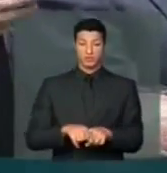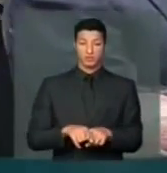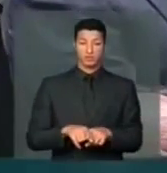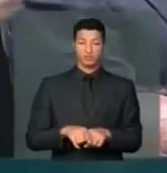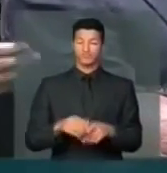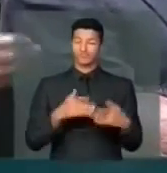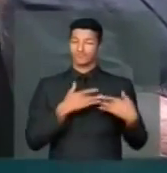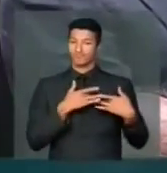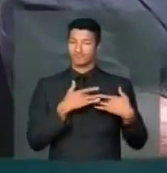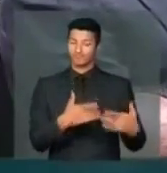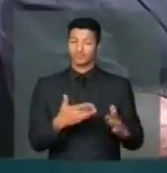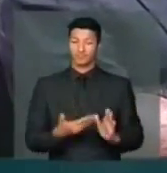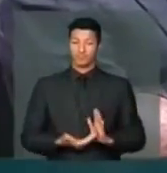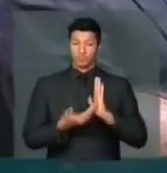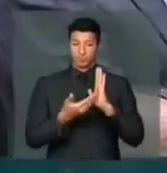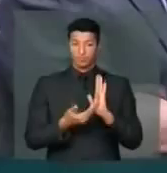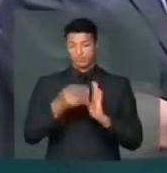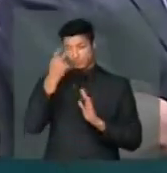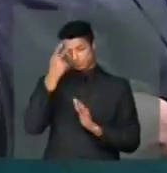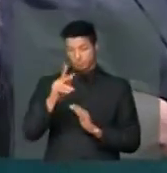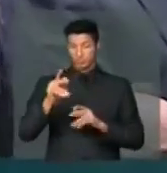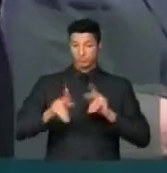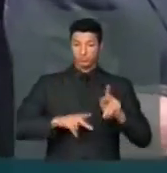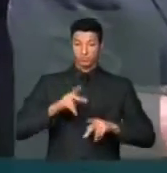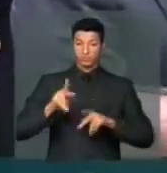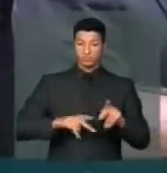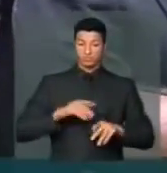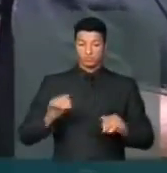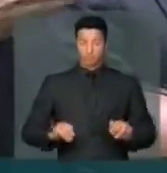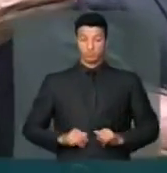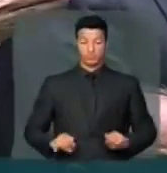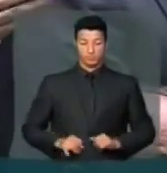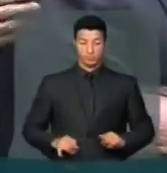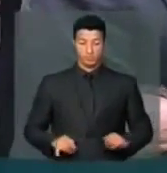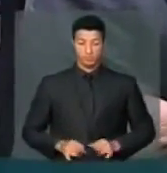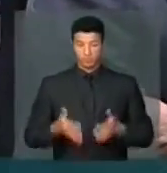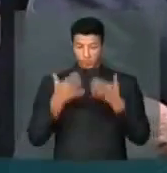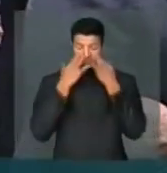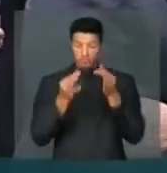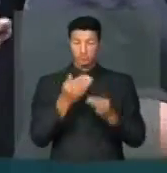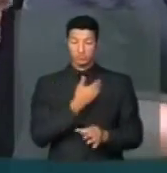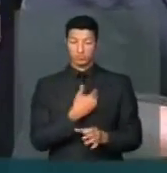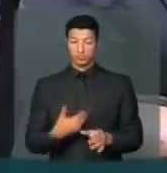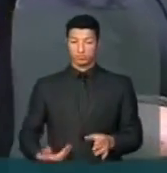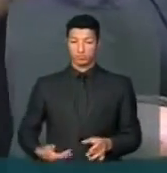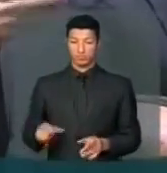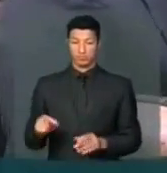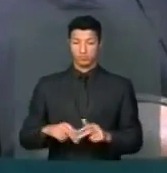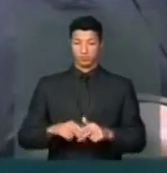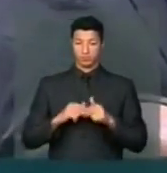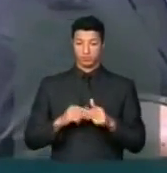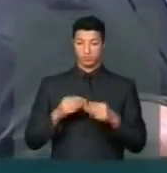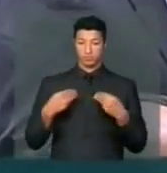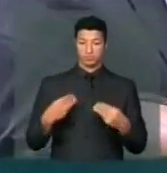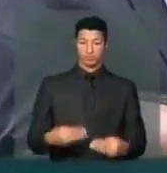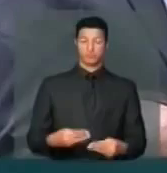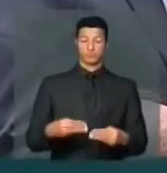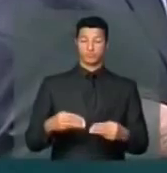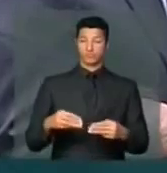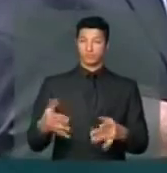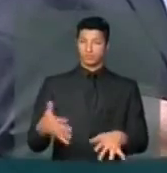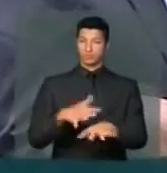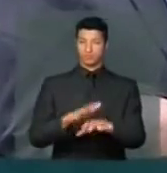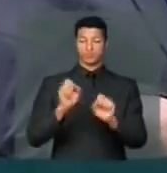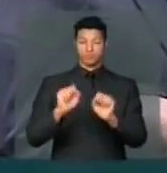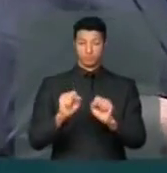questão de solidariedade desta casa àquela população que sofre muito e um alerta ao governo que através do Ministério da Integração